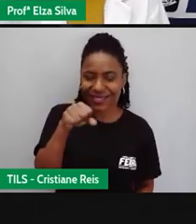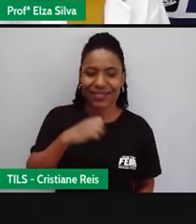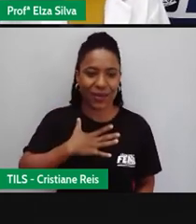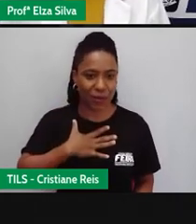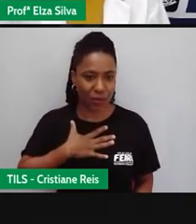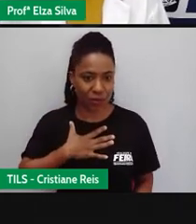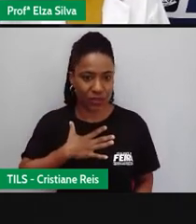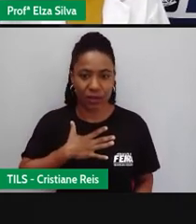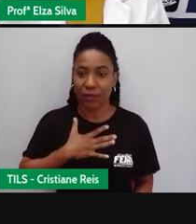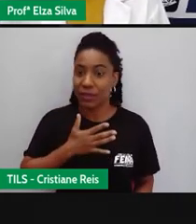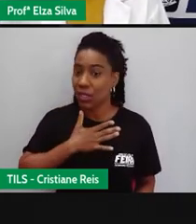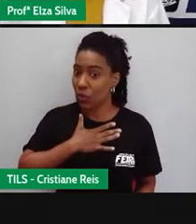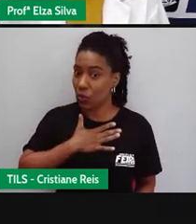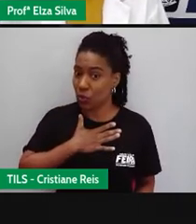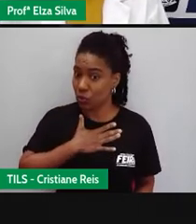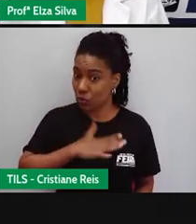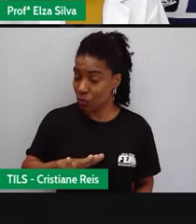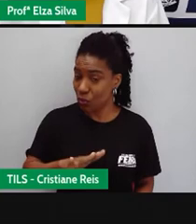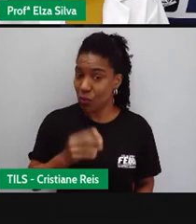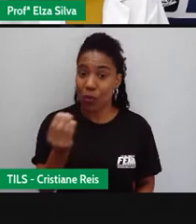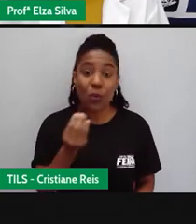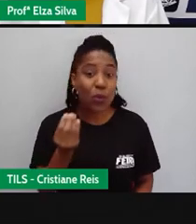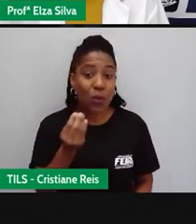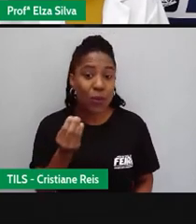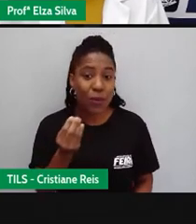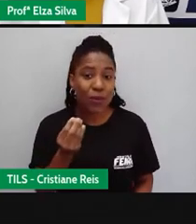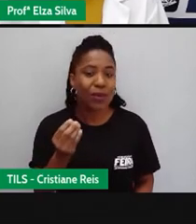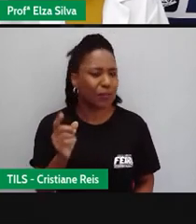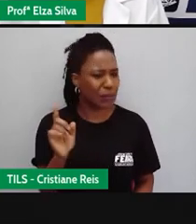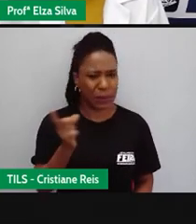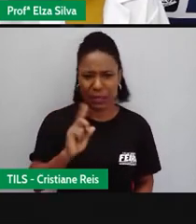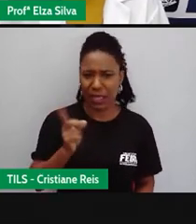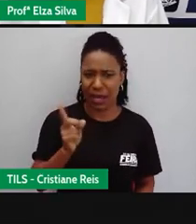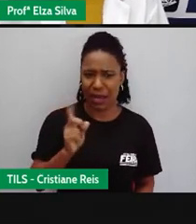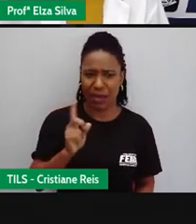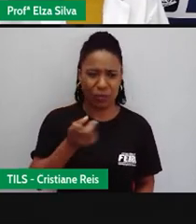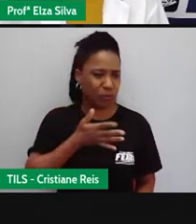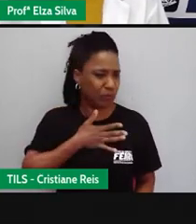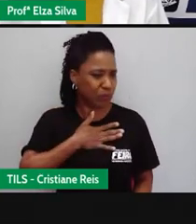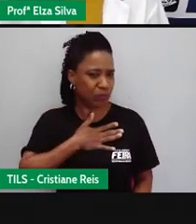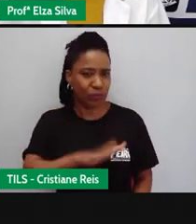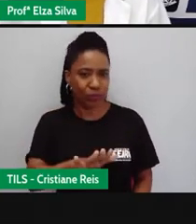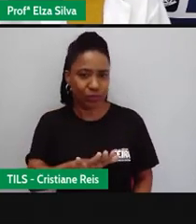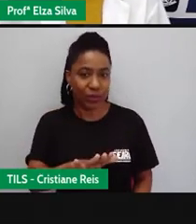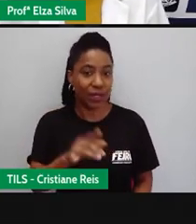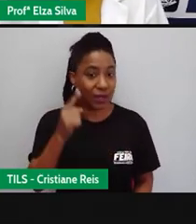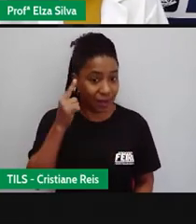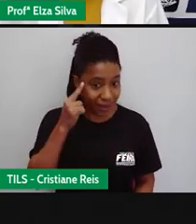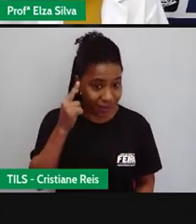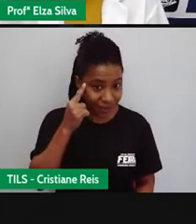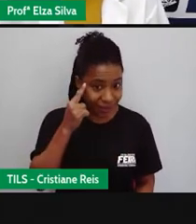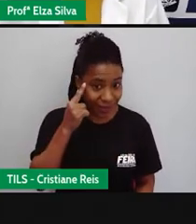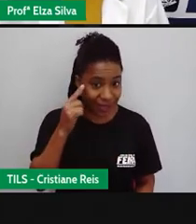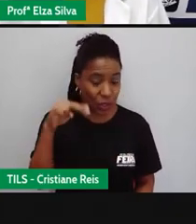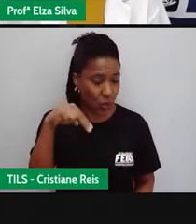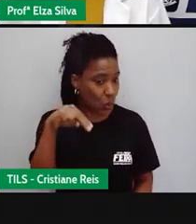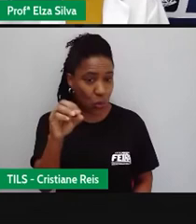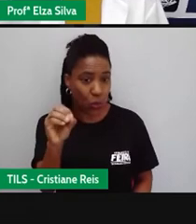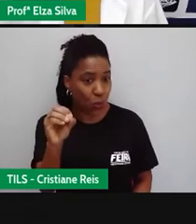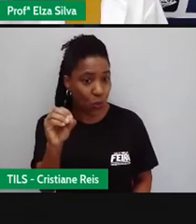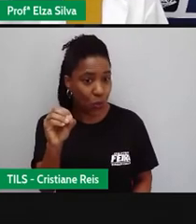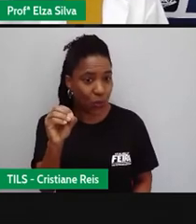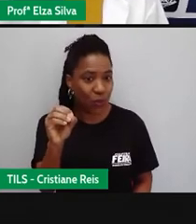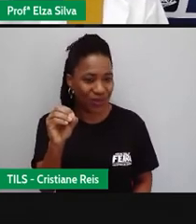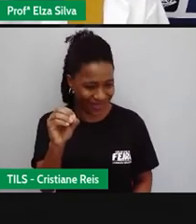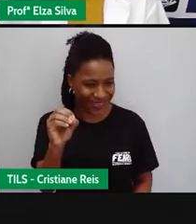gostar No, she doesn't Não, ela não gosta Como eu disse antes Há outras